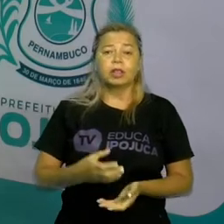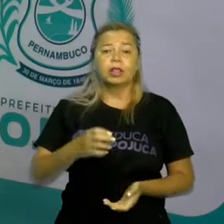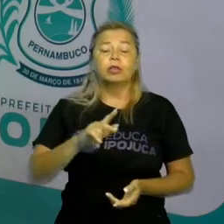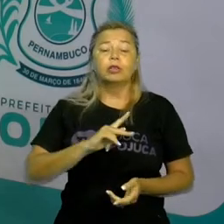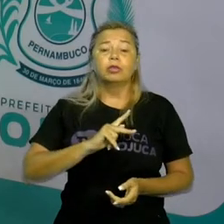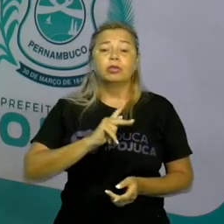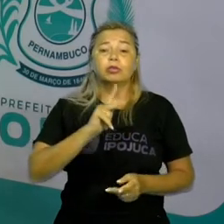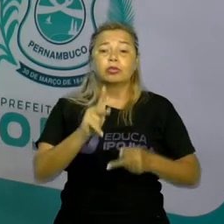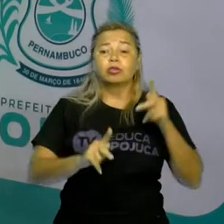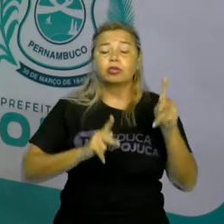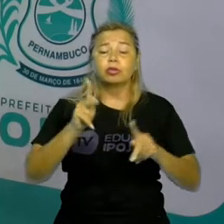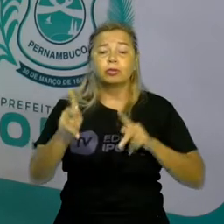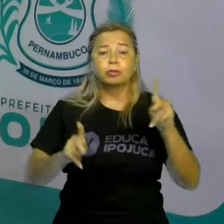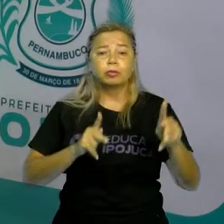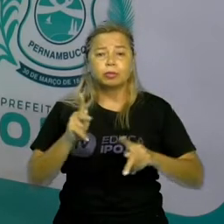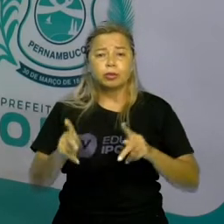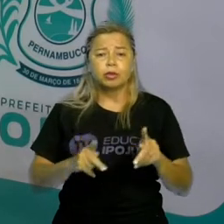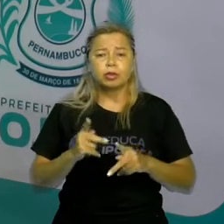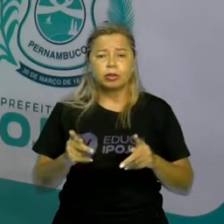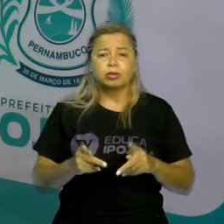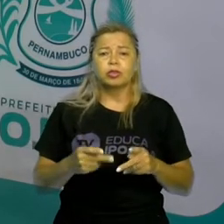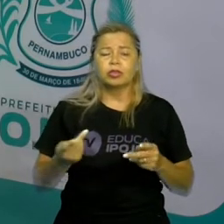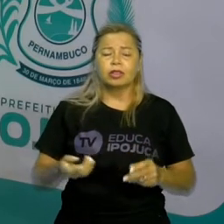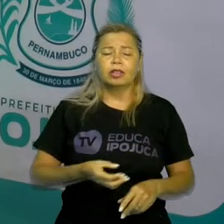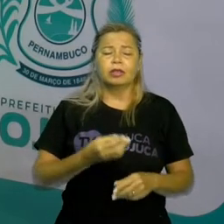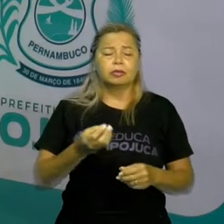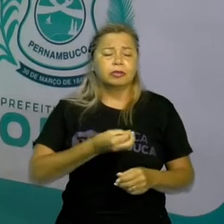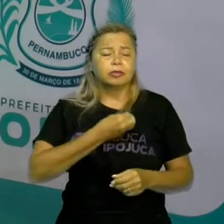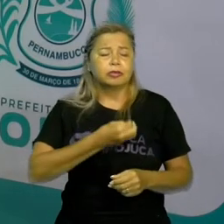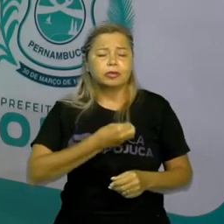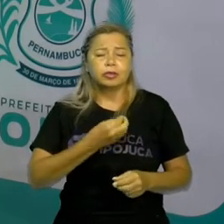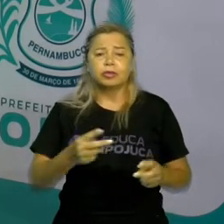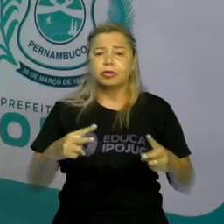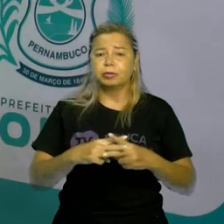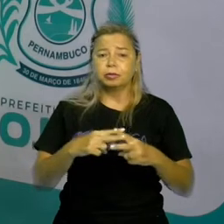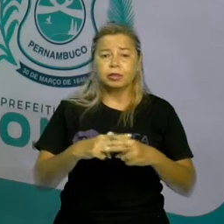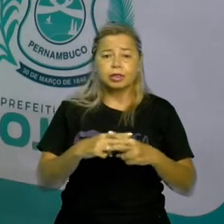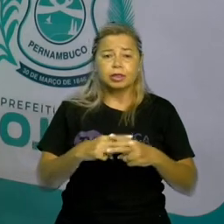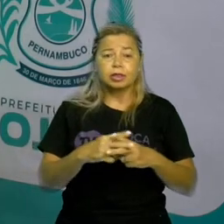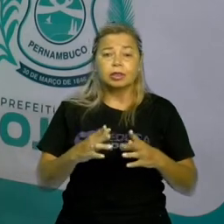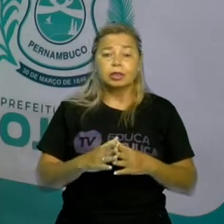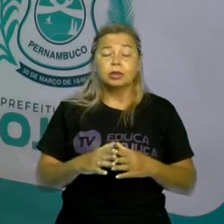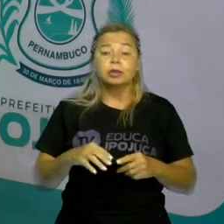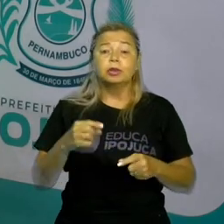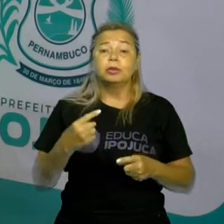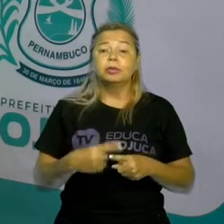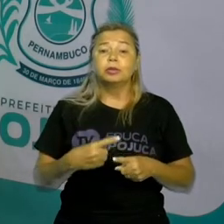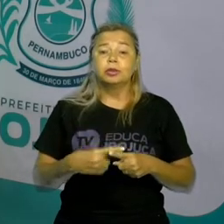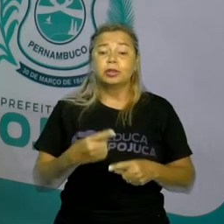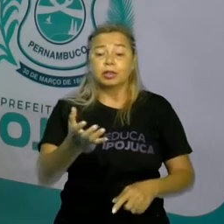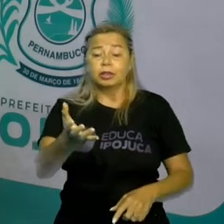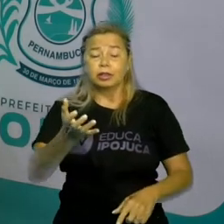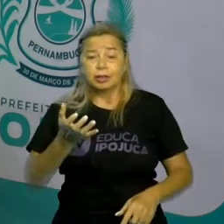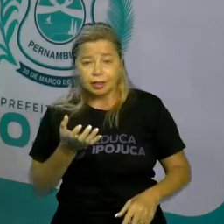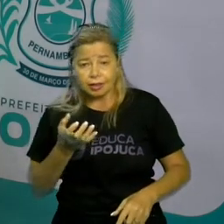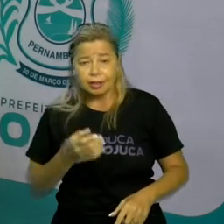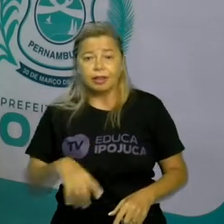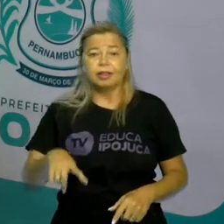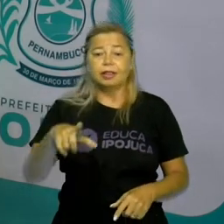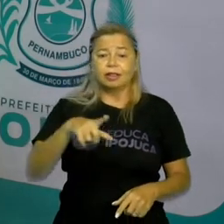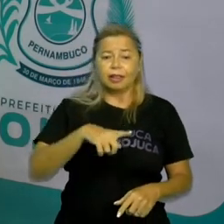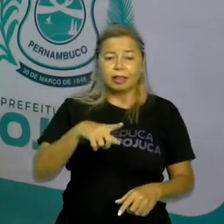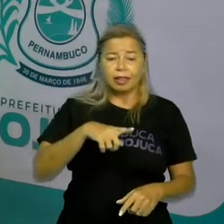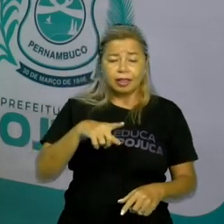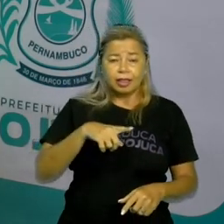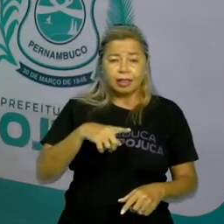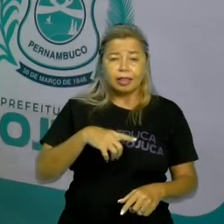conflitos para obter autonomia política sobre um território. Todo mundo que vive em um país,